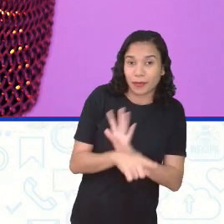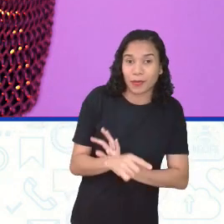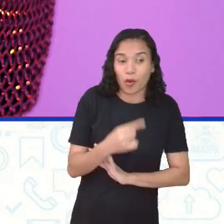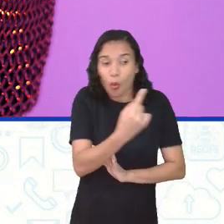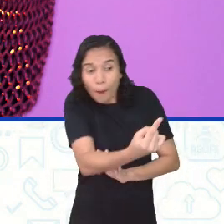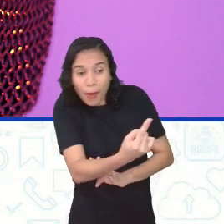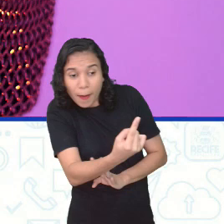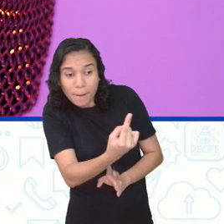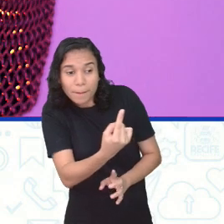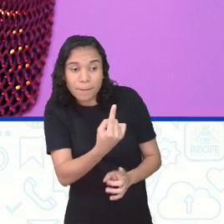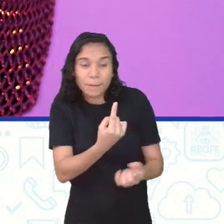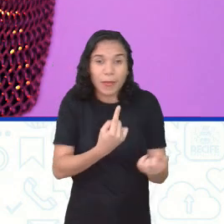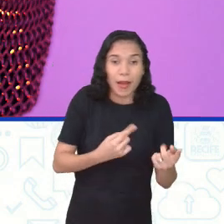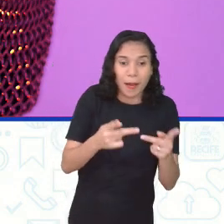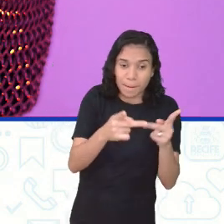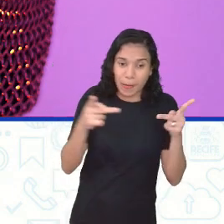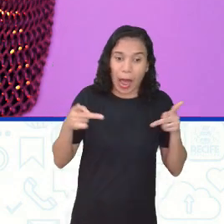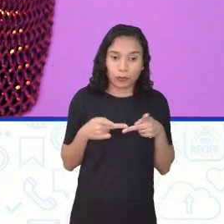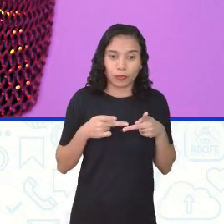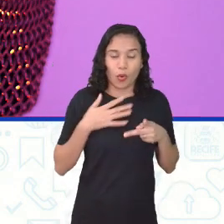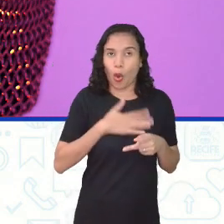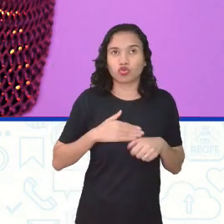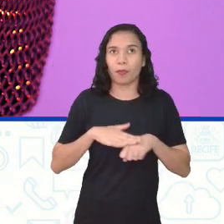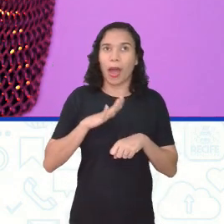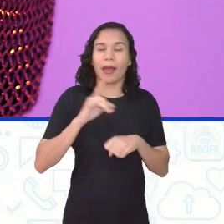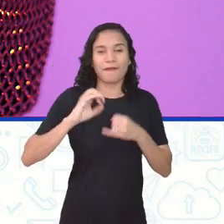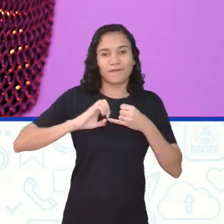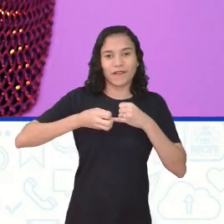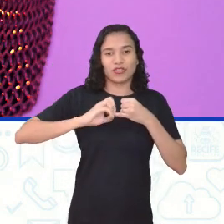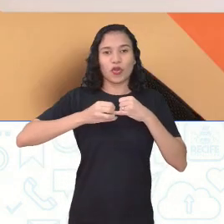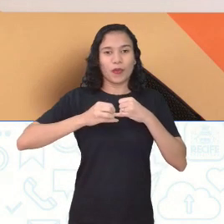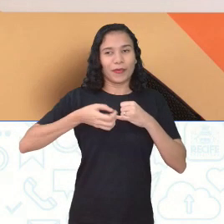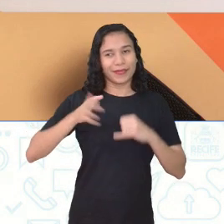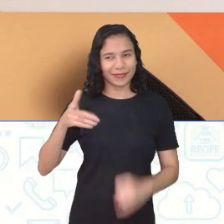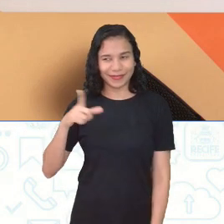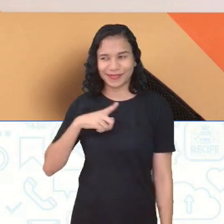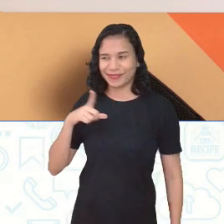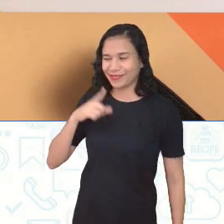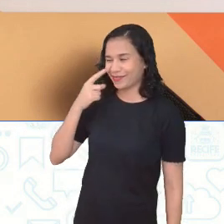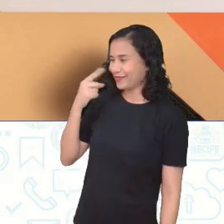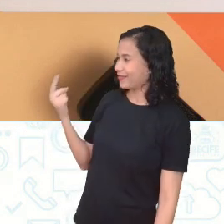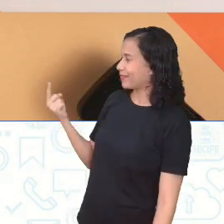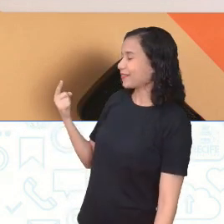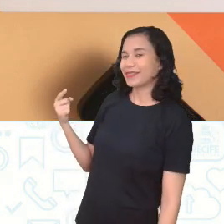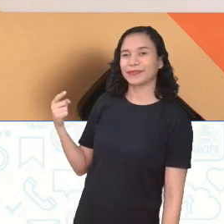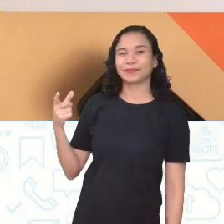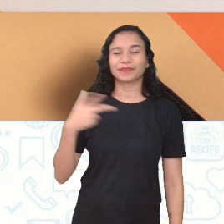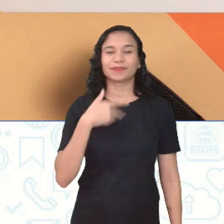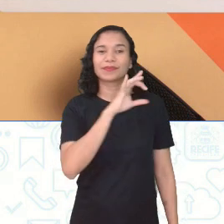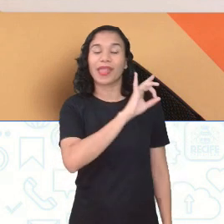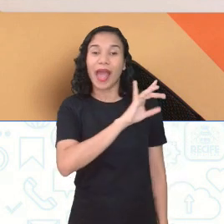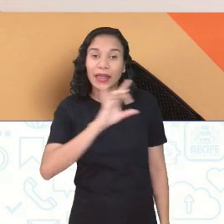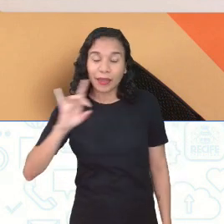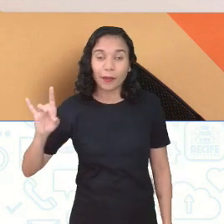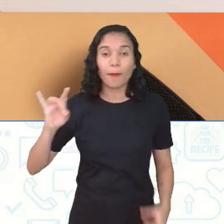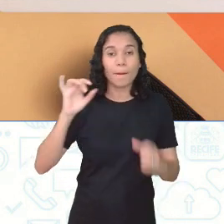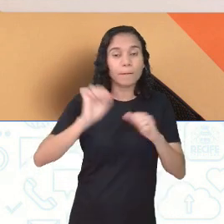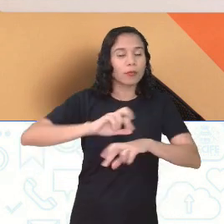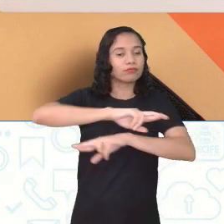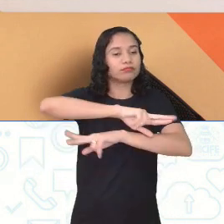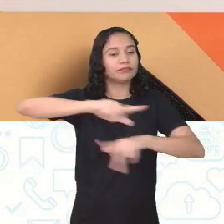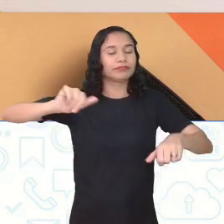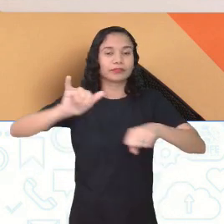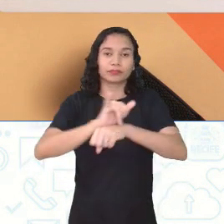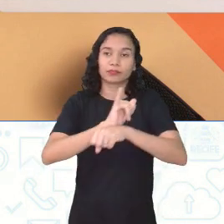prato ou uma comida preferida. Feijão. Pronto. Essa resposta eu já tenho. Ó, cada episódio pode ser contado de diversas